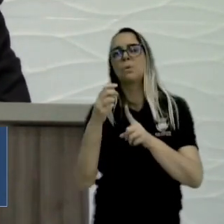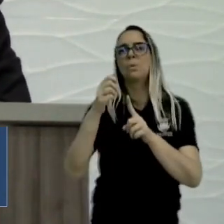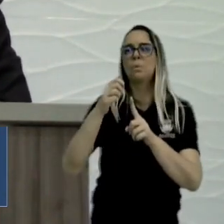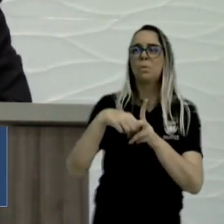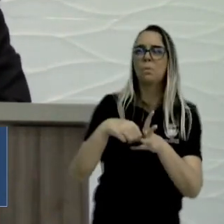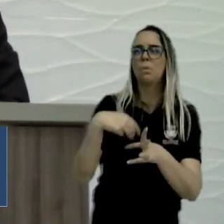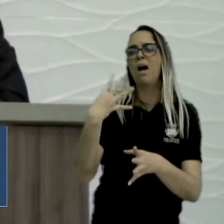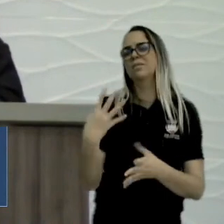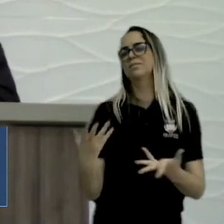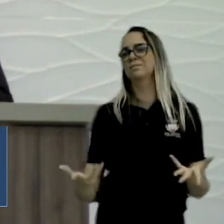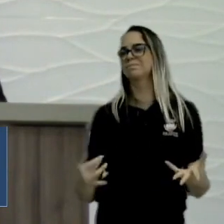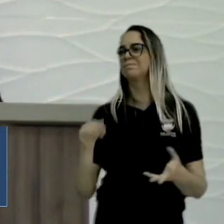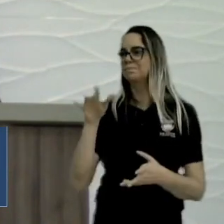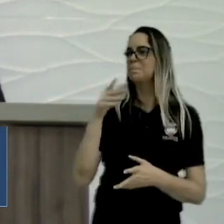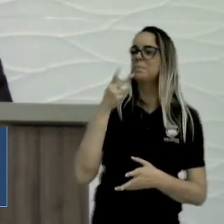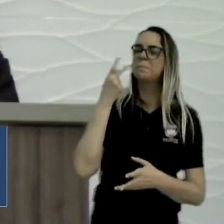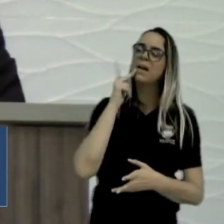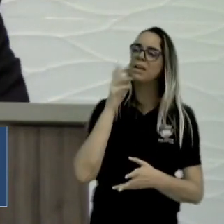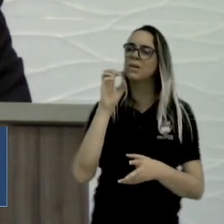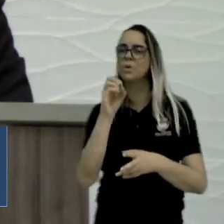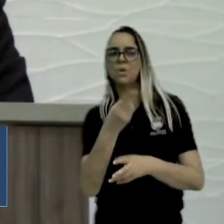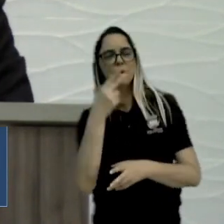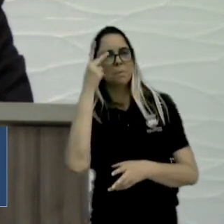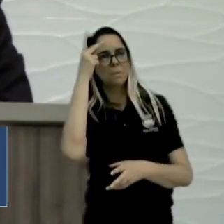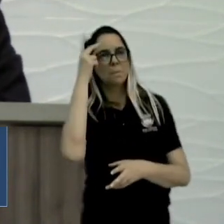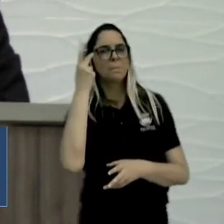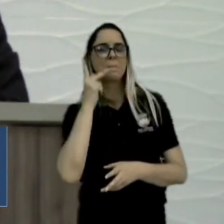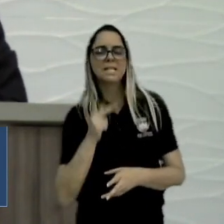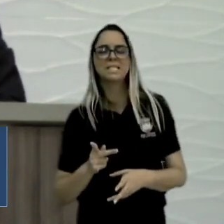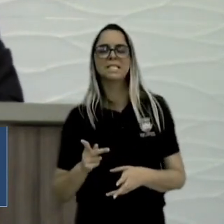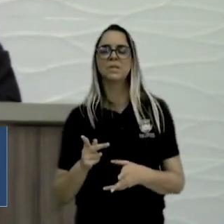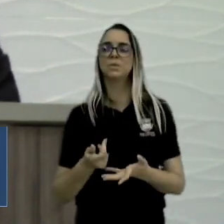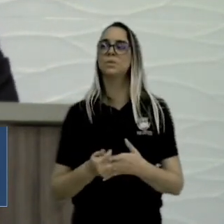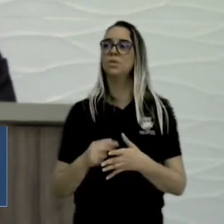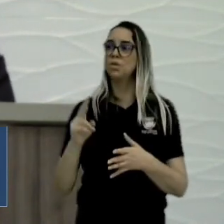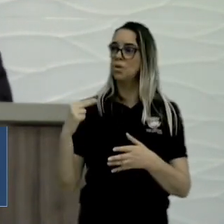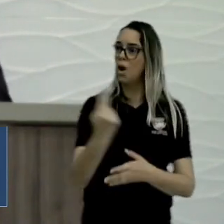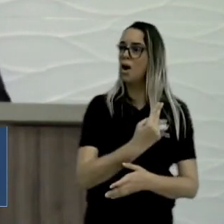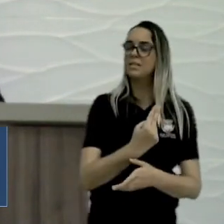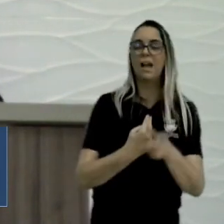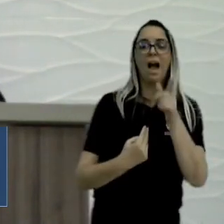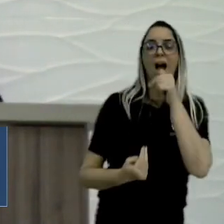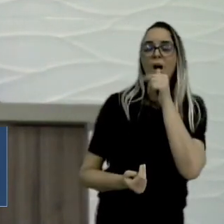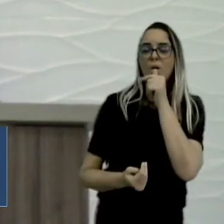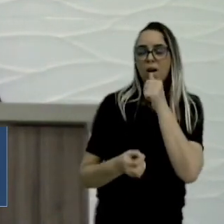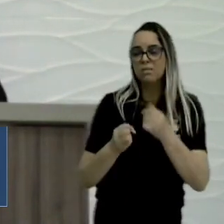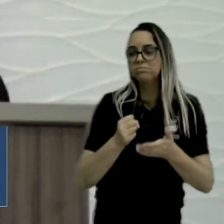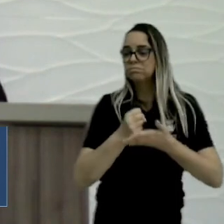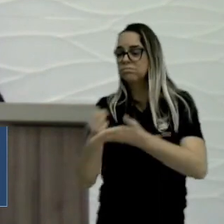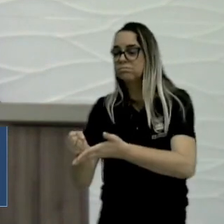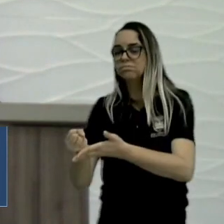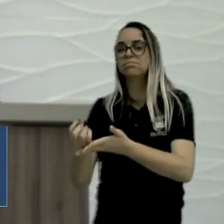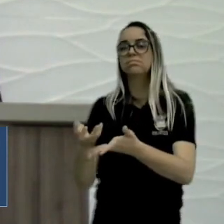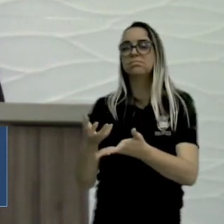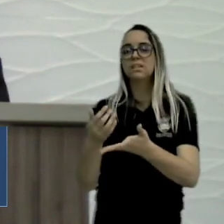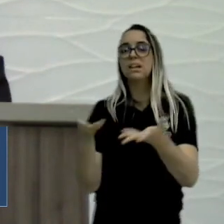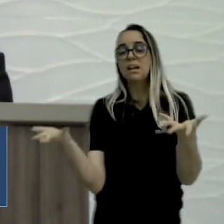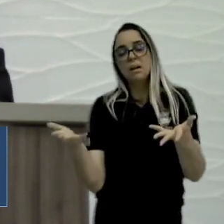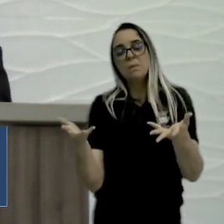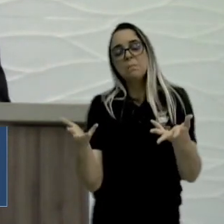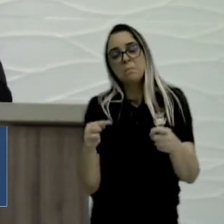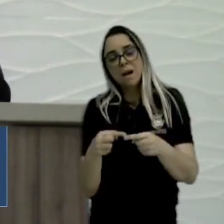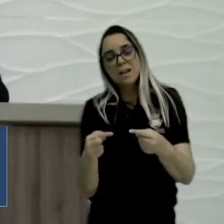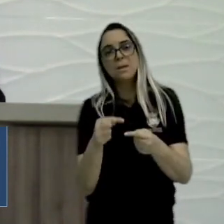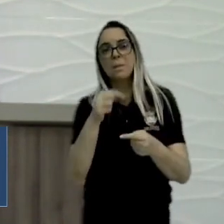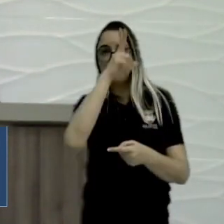vereador Padre, vereador Pezinho, a gente vem colocando essa água, e o prefeito que aí está, o